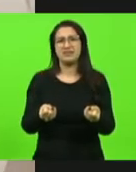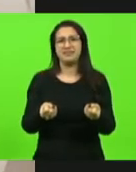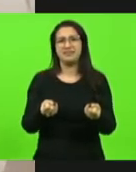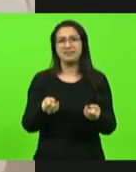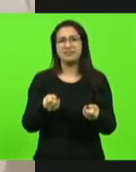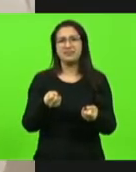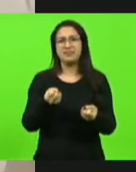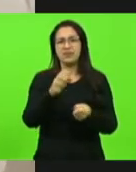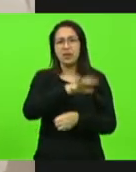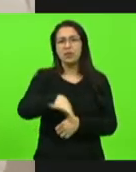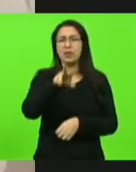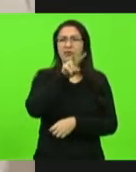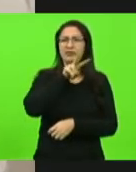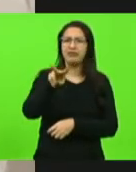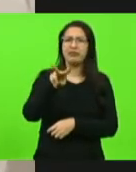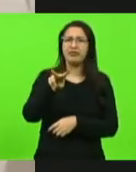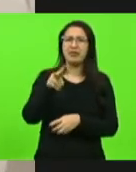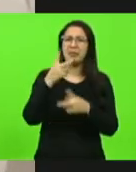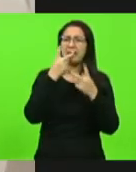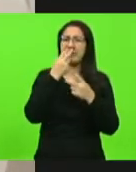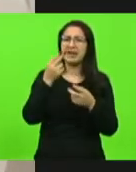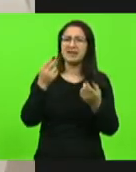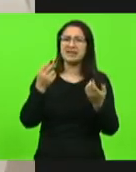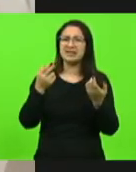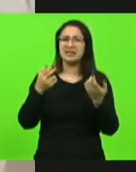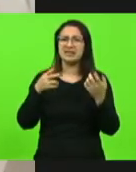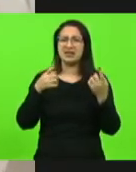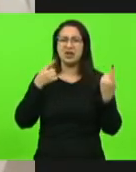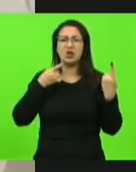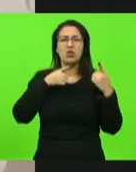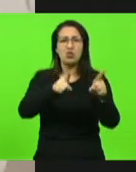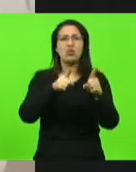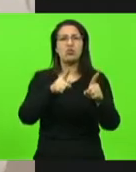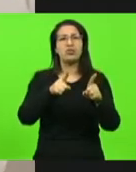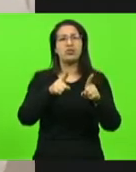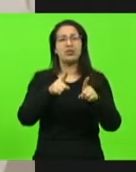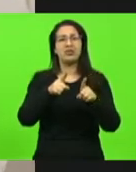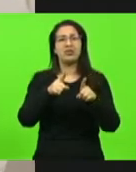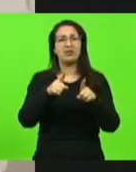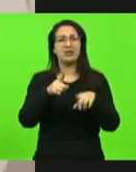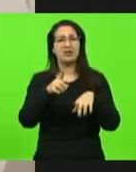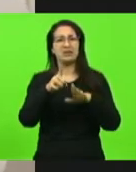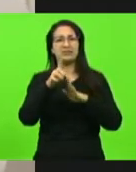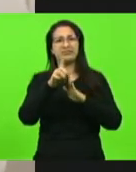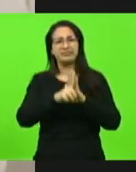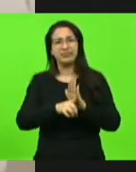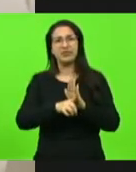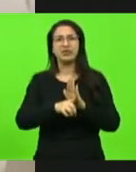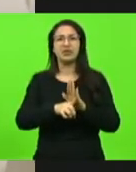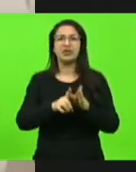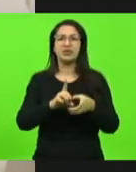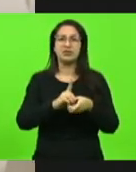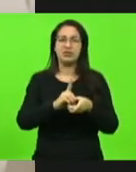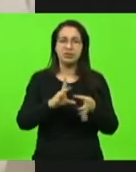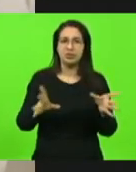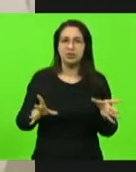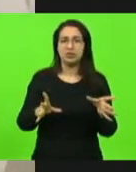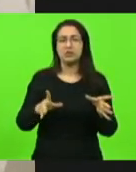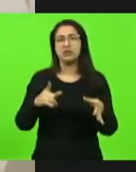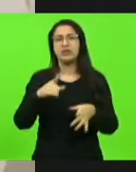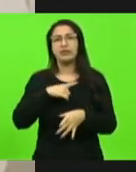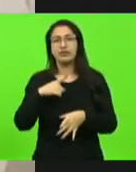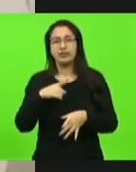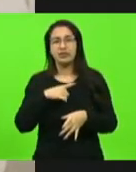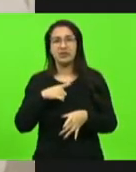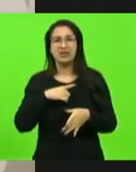é tão brutal, isso é um ataque tão frontal ao Estado Democrático de Direito em que nós vivemos, onde você cerceia o direito de